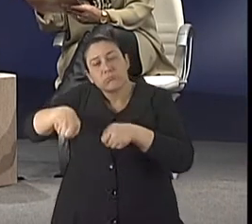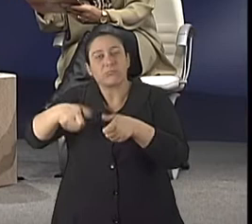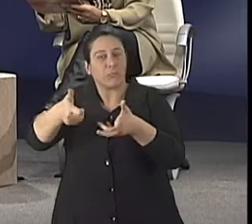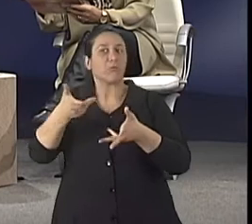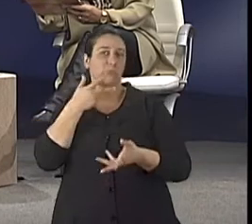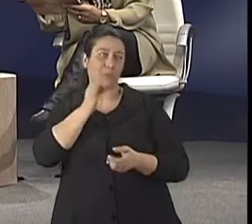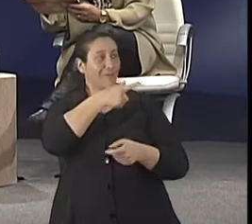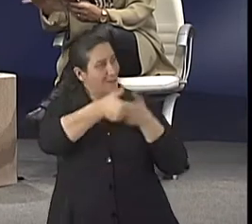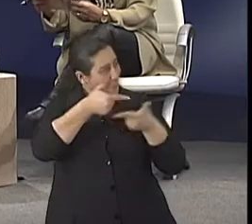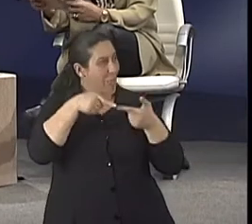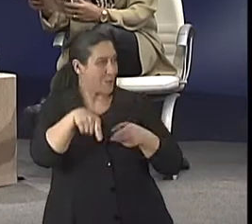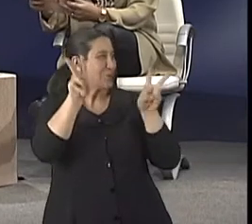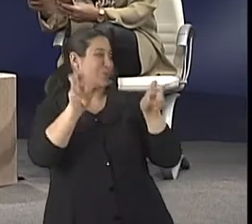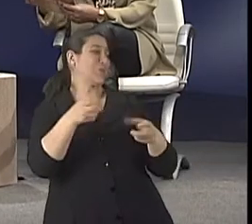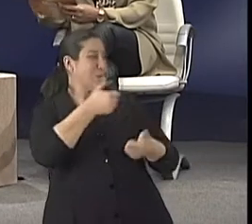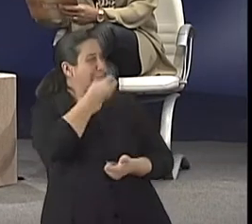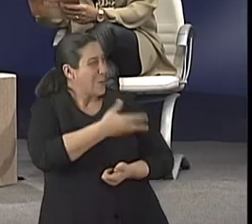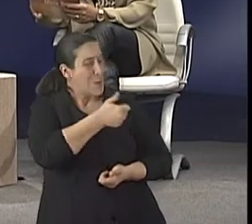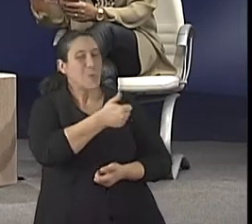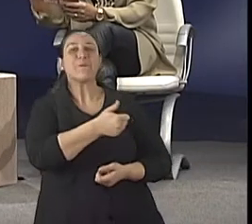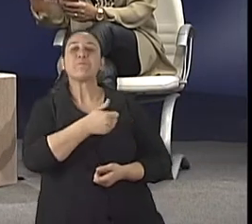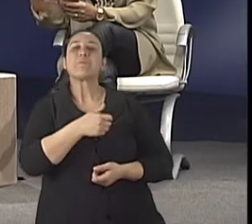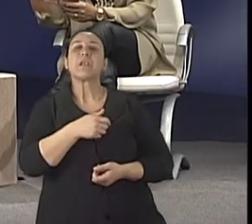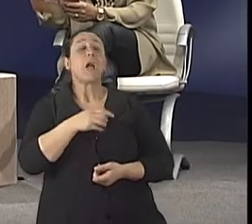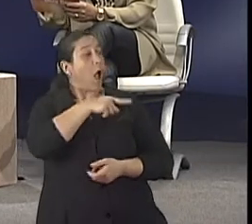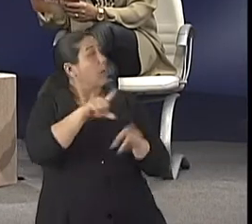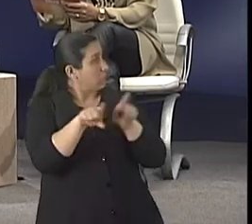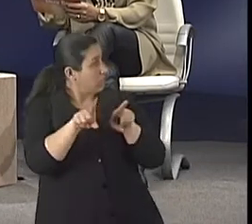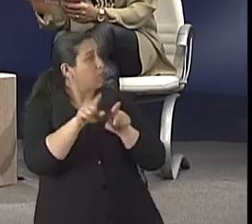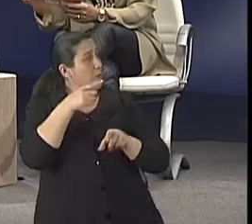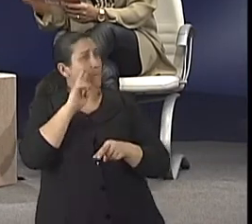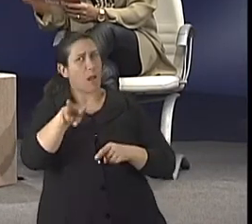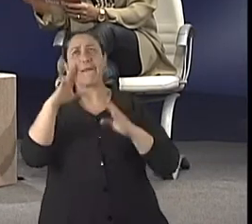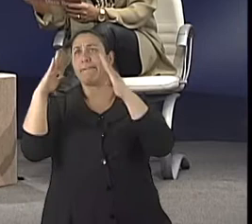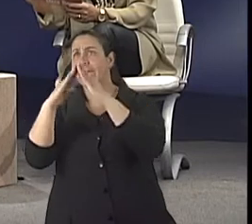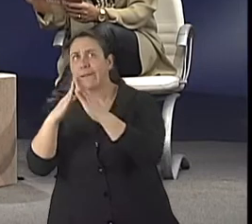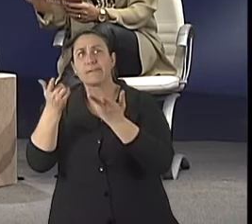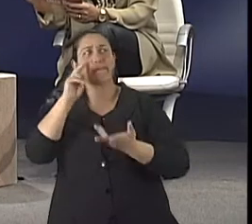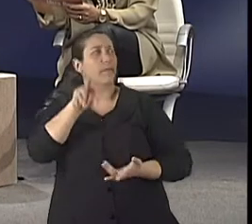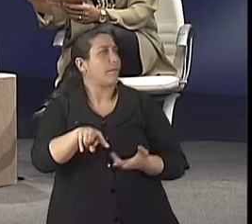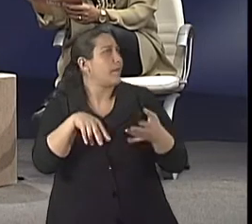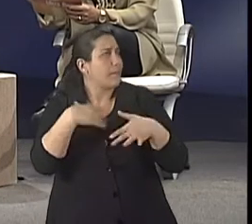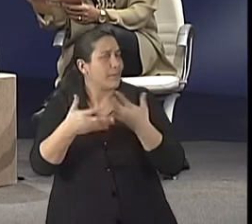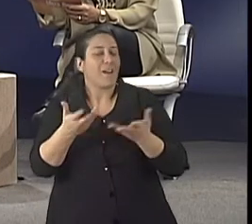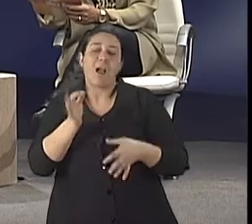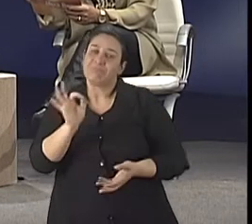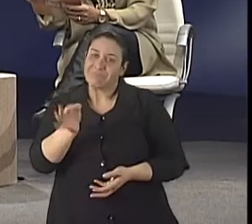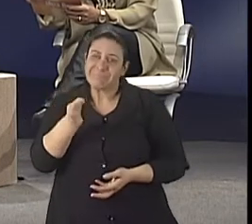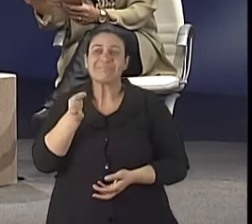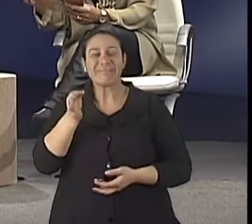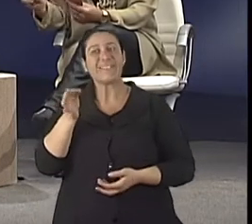isso. Com certeza. Maravilha. E a gente viu isso, inclusive, em Casa e Companhia, em Casa Cor, né? Que tu participaste, né? Com certeza.